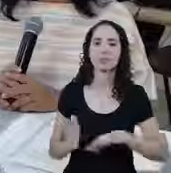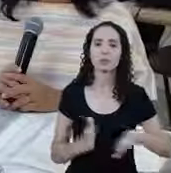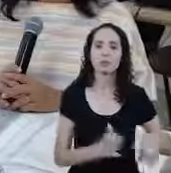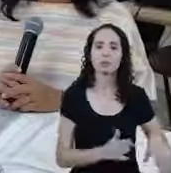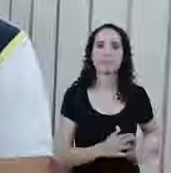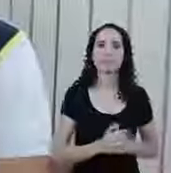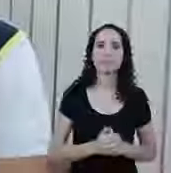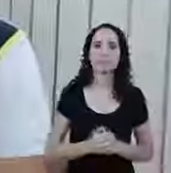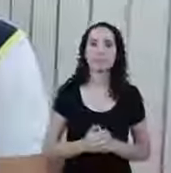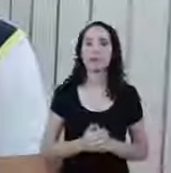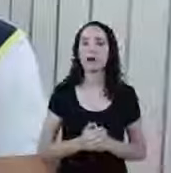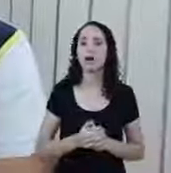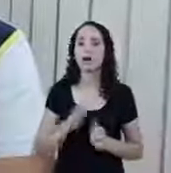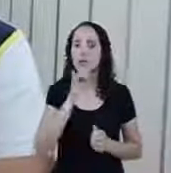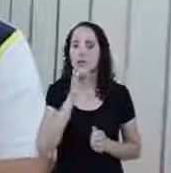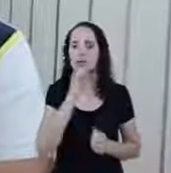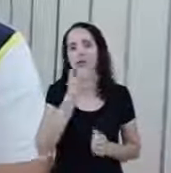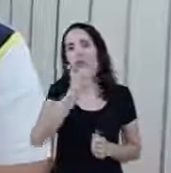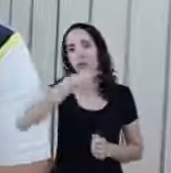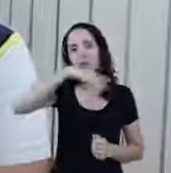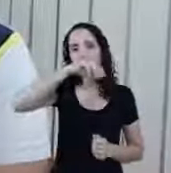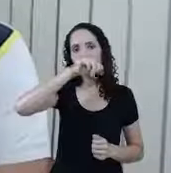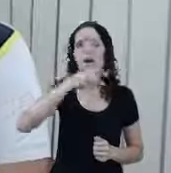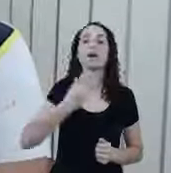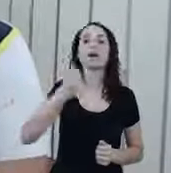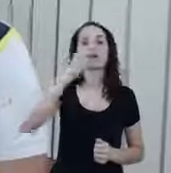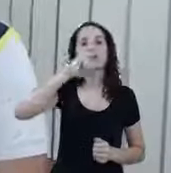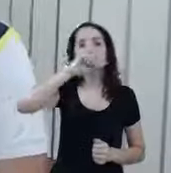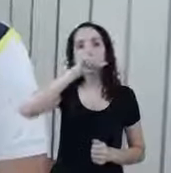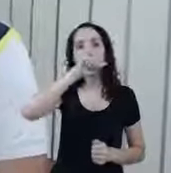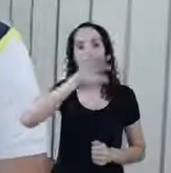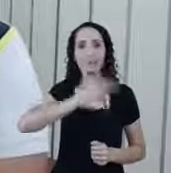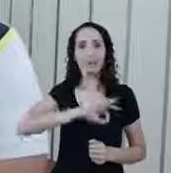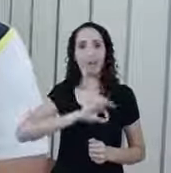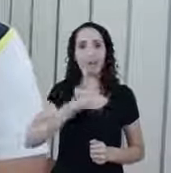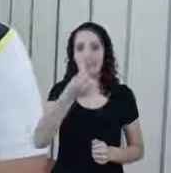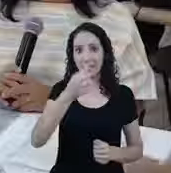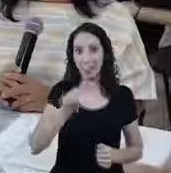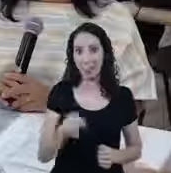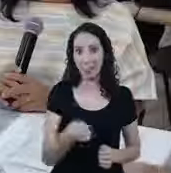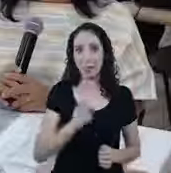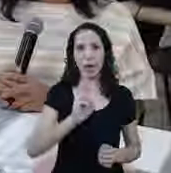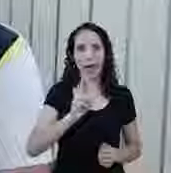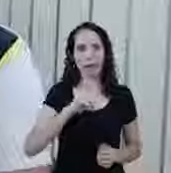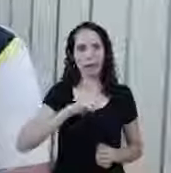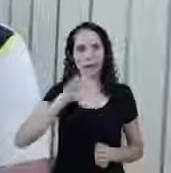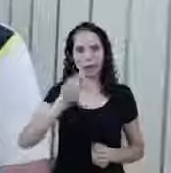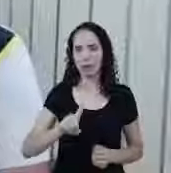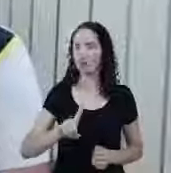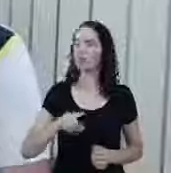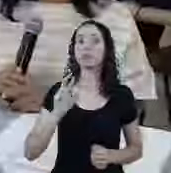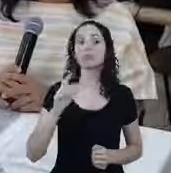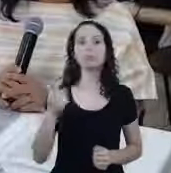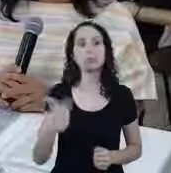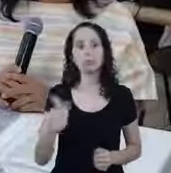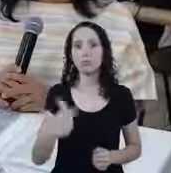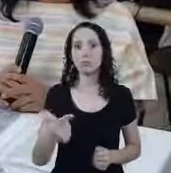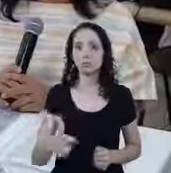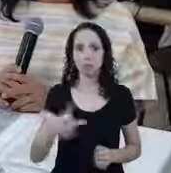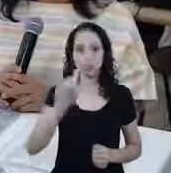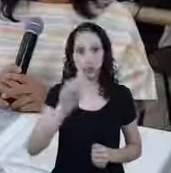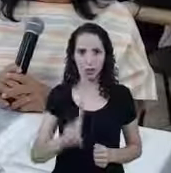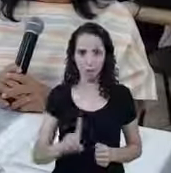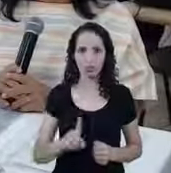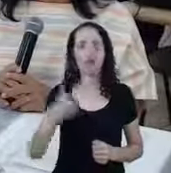por dentro Mas os pais recebem lá Seis mil reais Não Aí ele não vai ter direito Não tem direito E como que eles vão fazer Essa checagem Aí é pelo